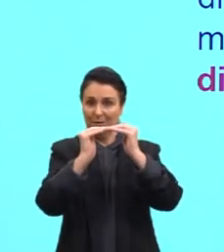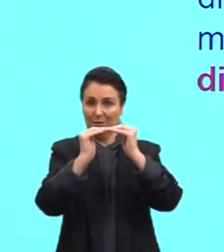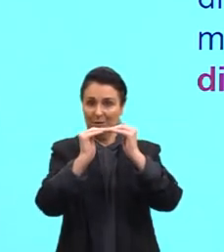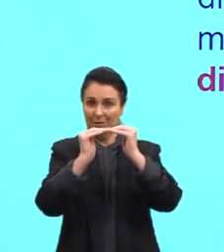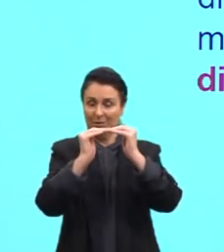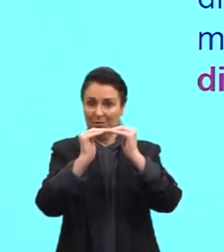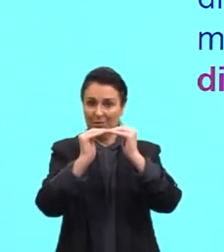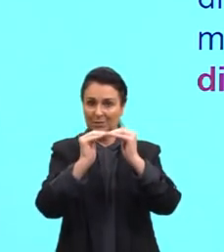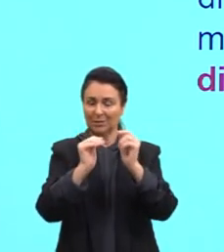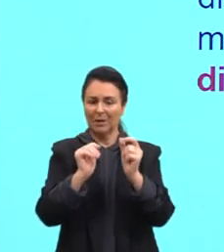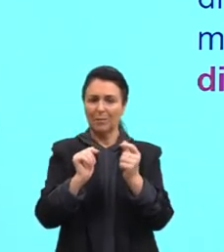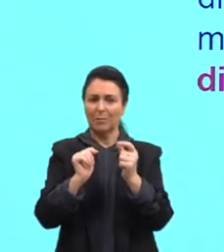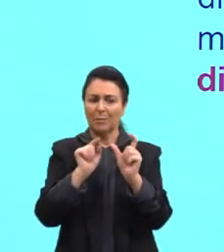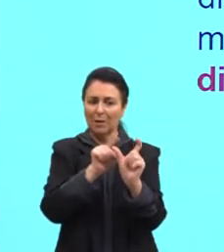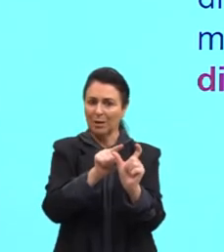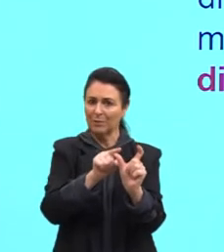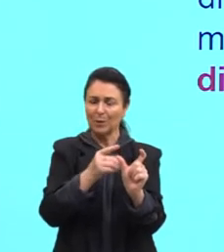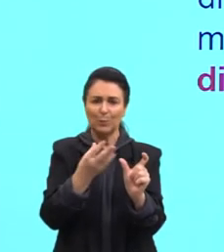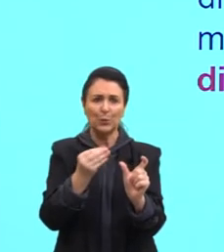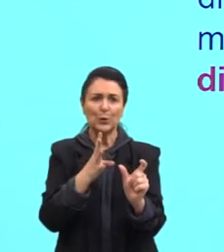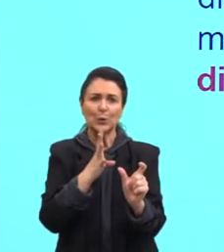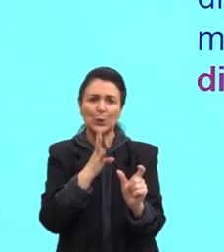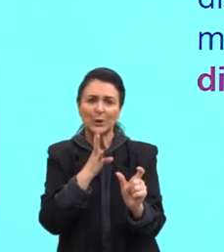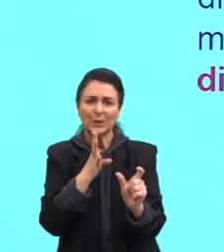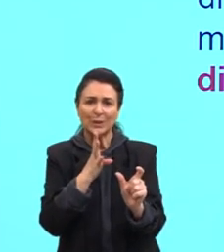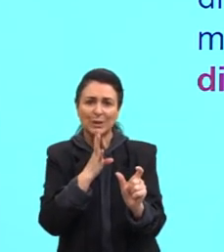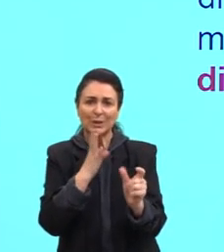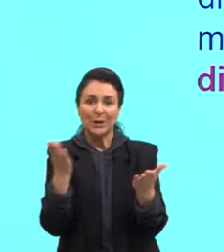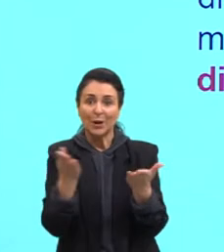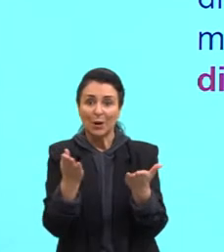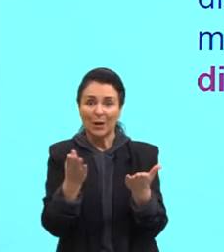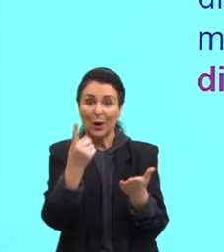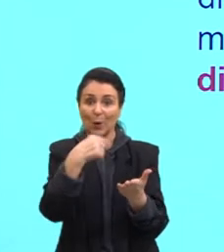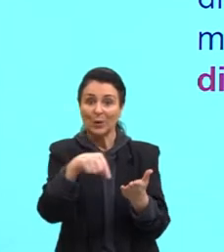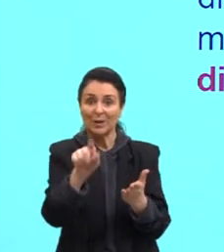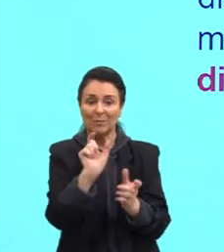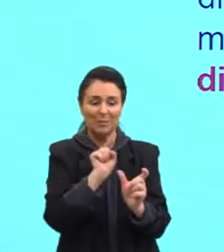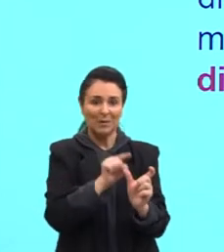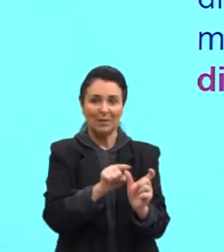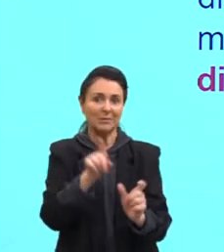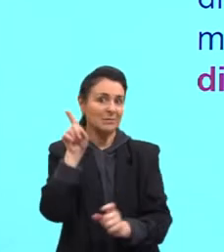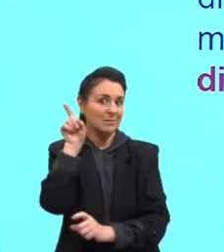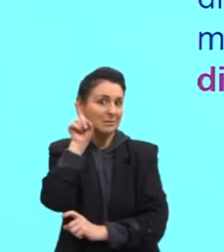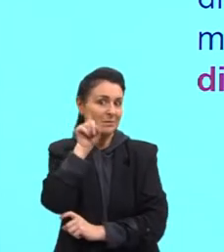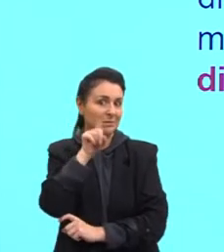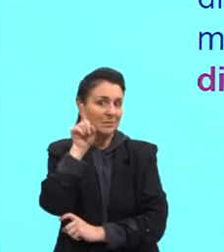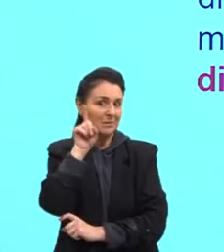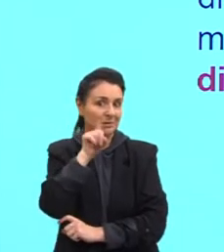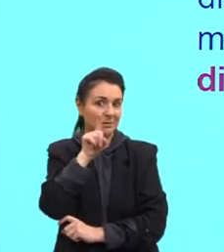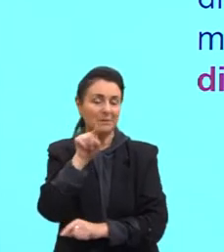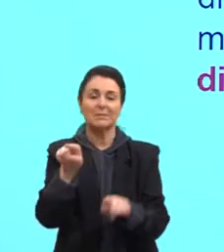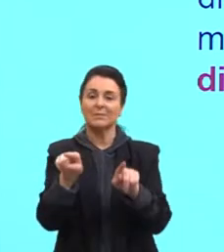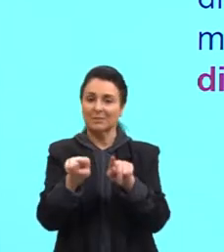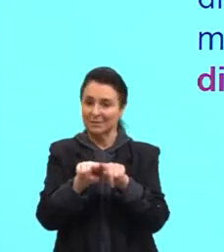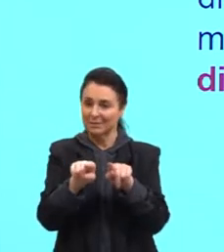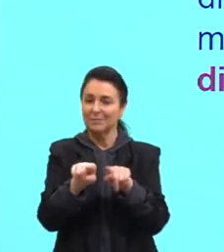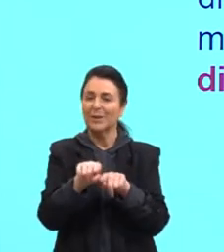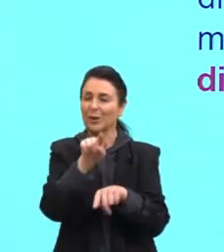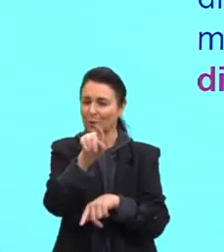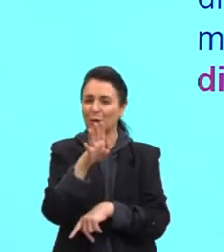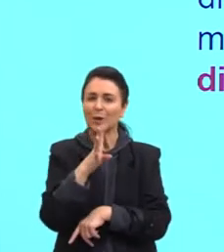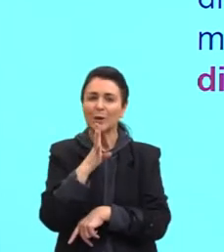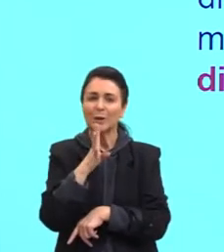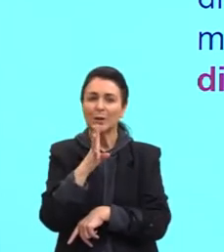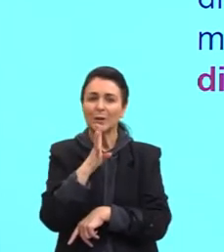Essa palavra é muito conhecida. United States. Estados Unidos. Ok? Repetindo,